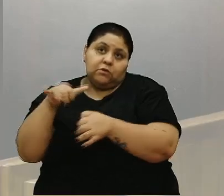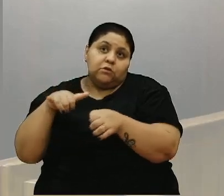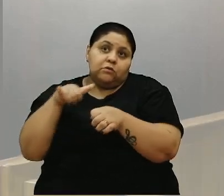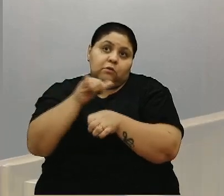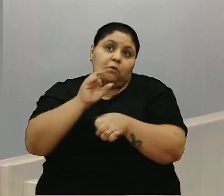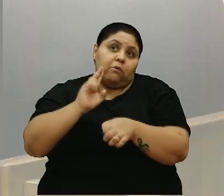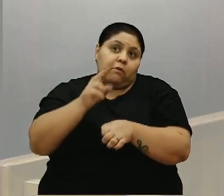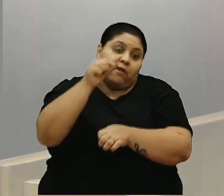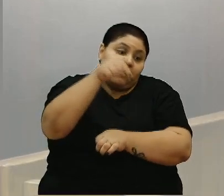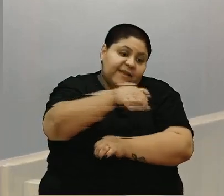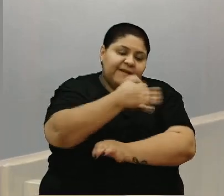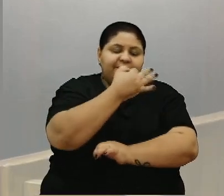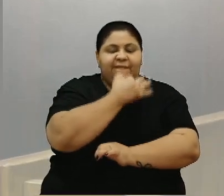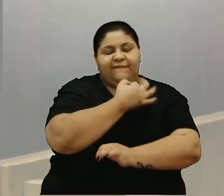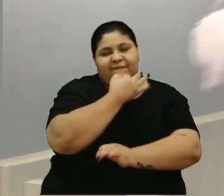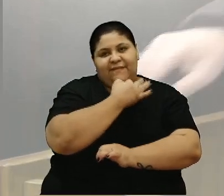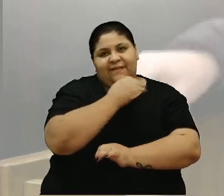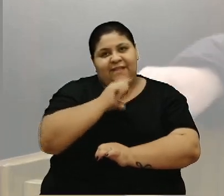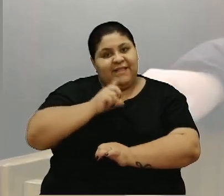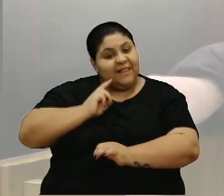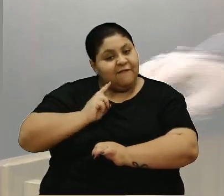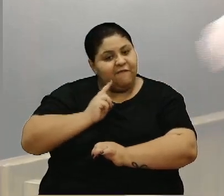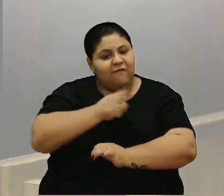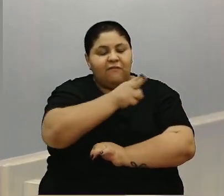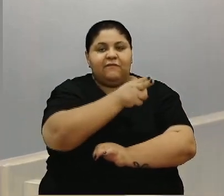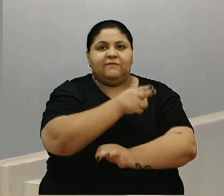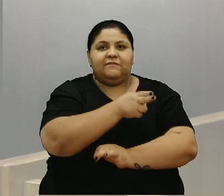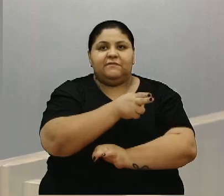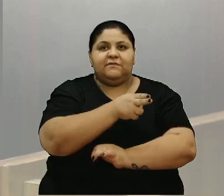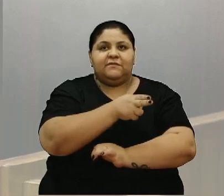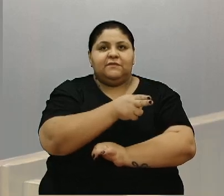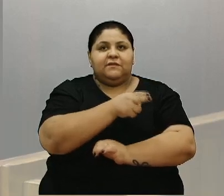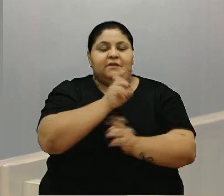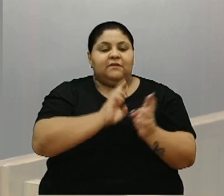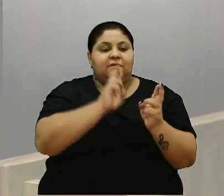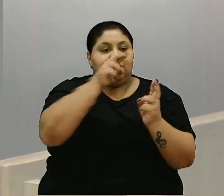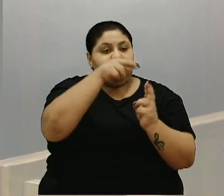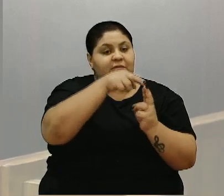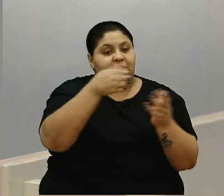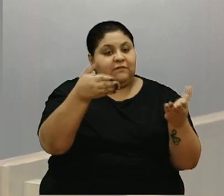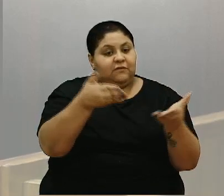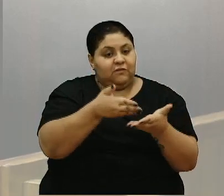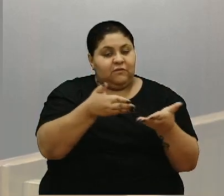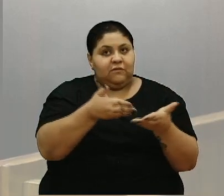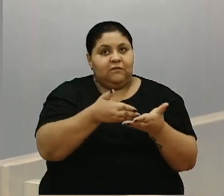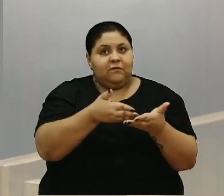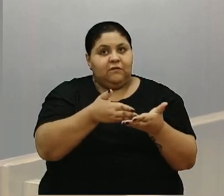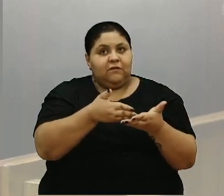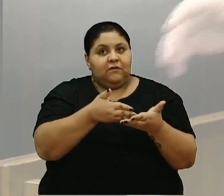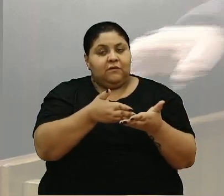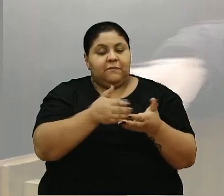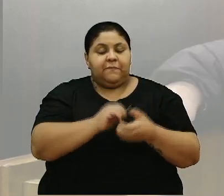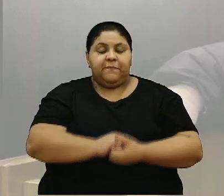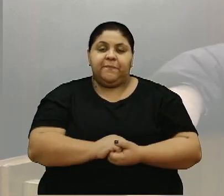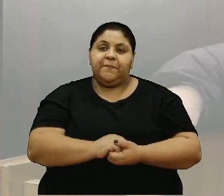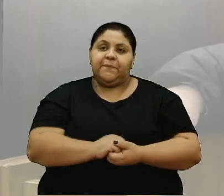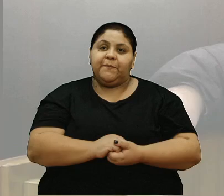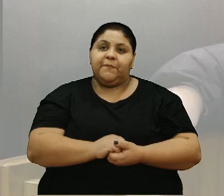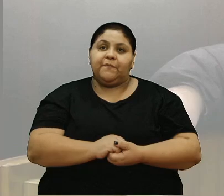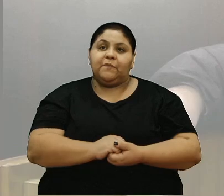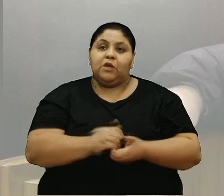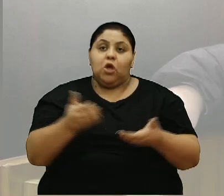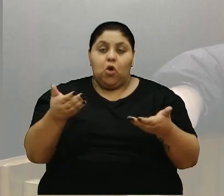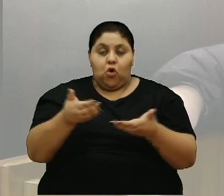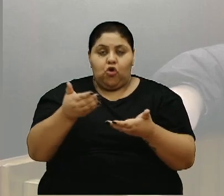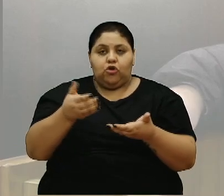permanecer em Caxias e a gente deve continuar sendo essa grande referência que estamos cada vez mais nos tornando. Então, fiz questão de vir